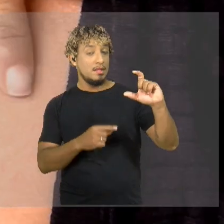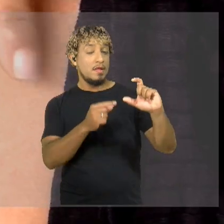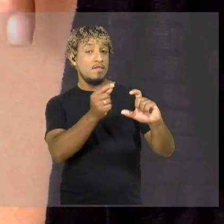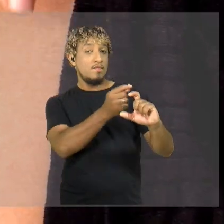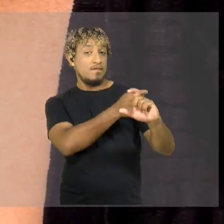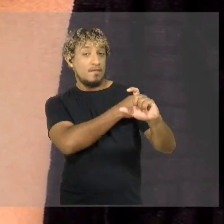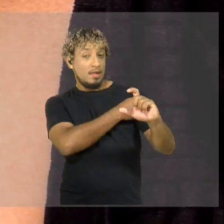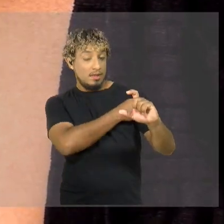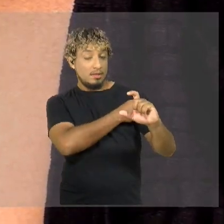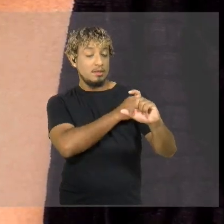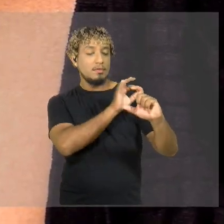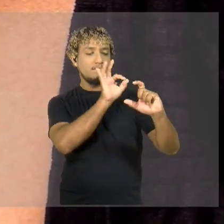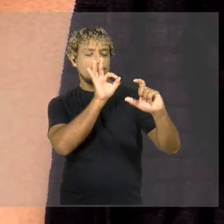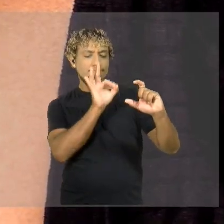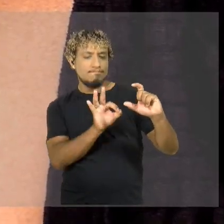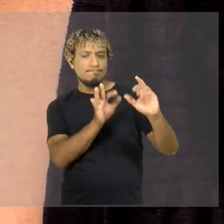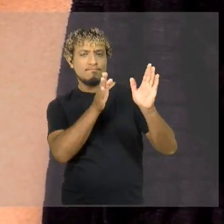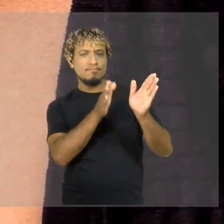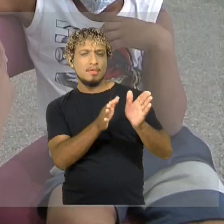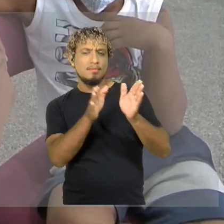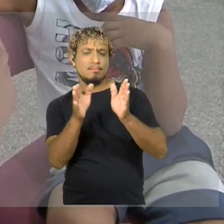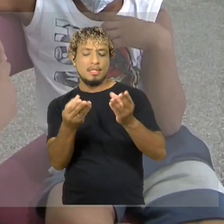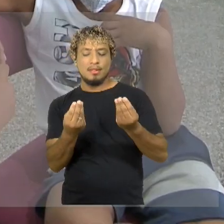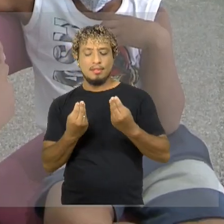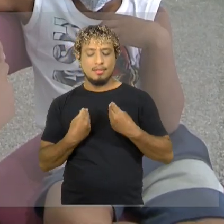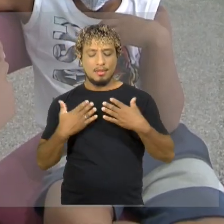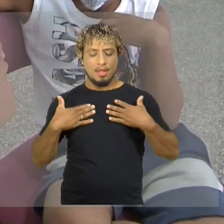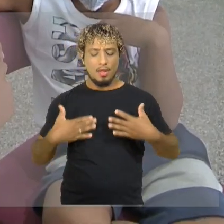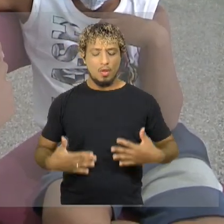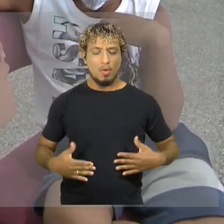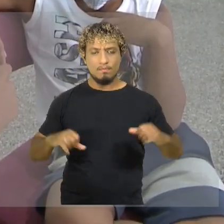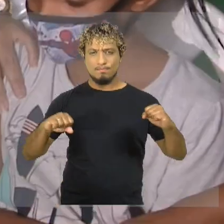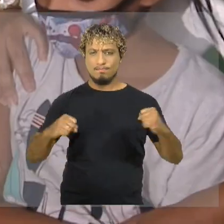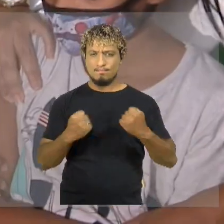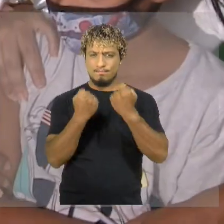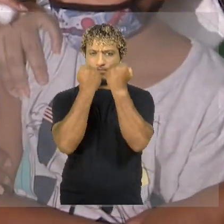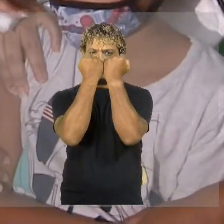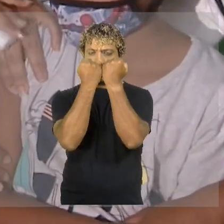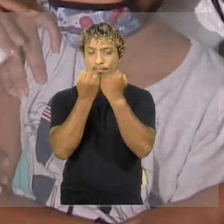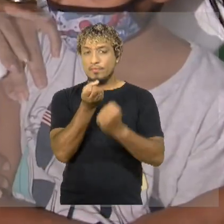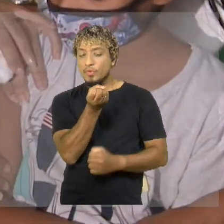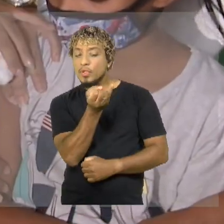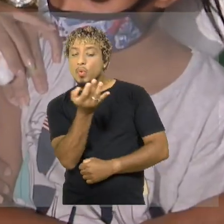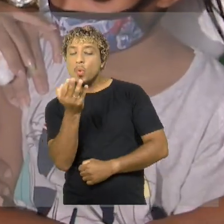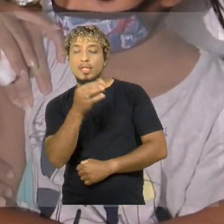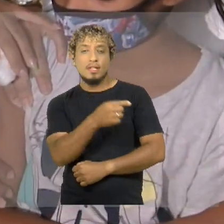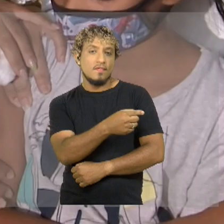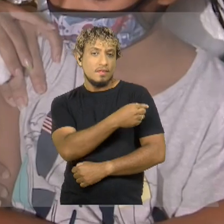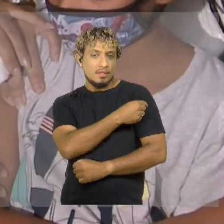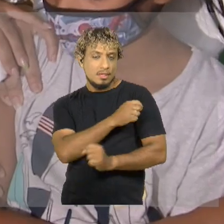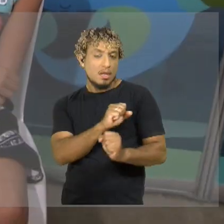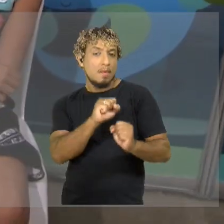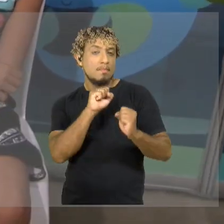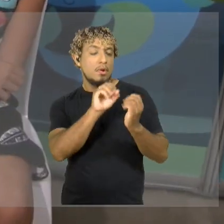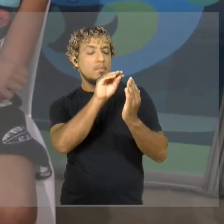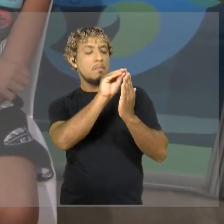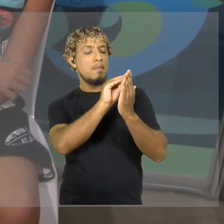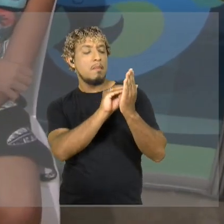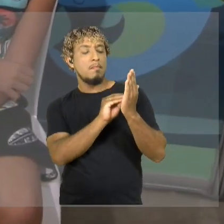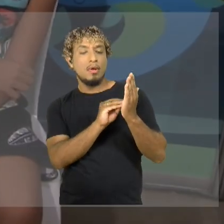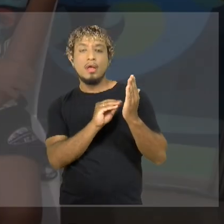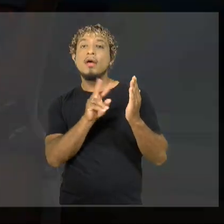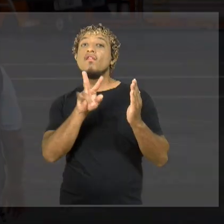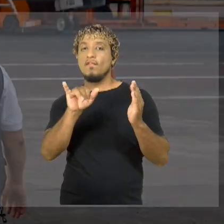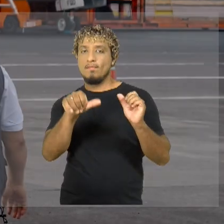dia, mais saúde para um corpo protegido. E o número de imunizantes autorizados a integrar esse nobre documento